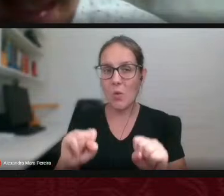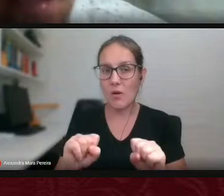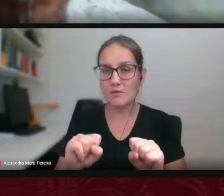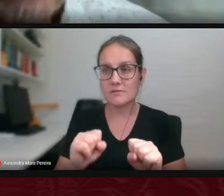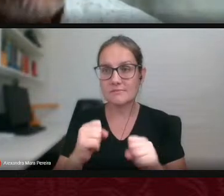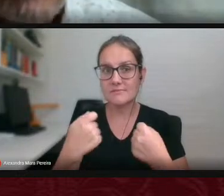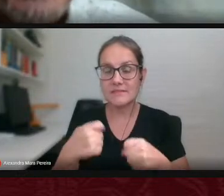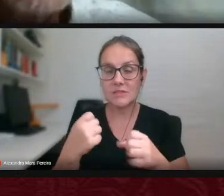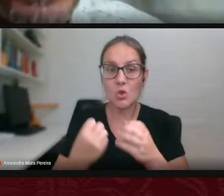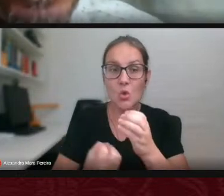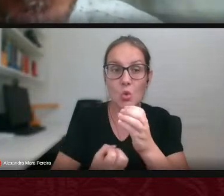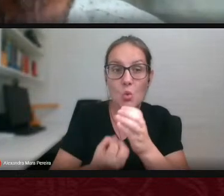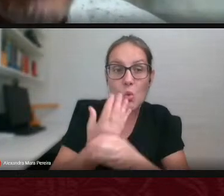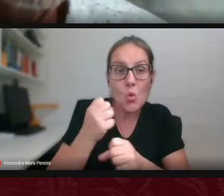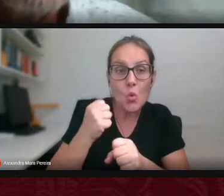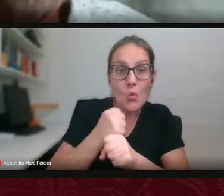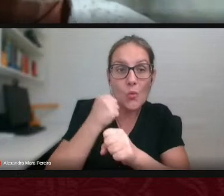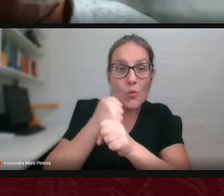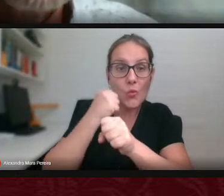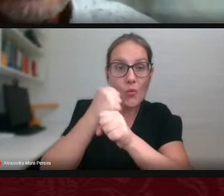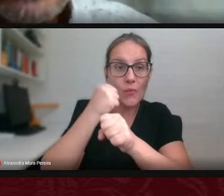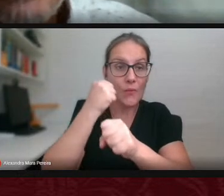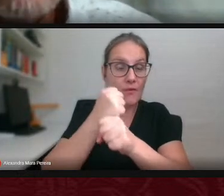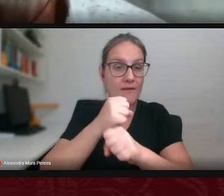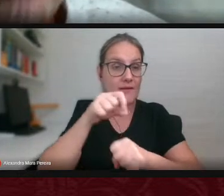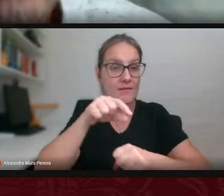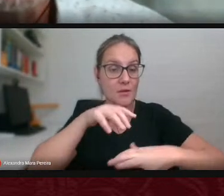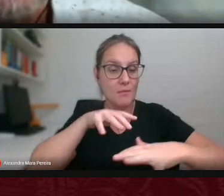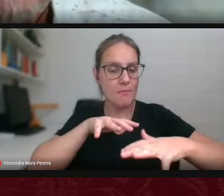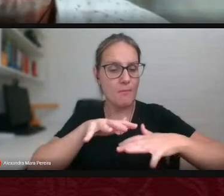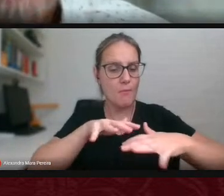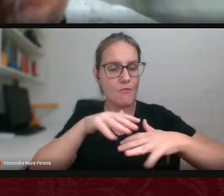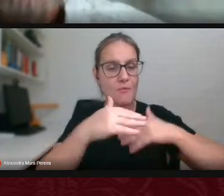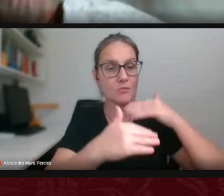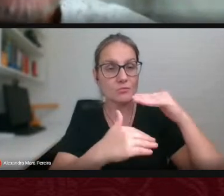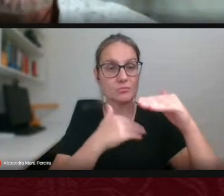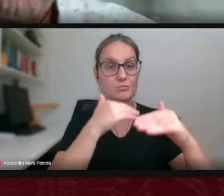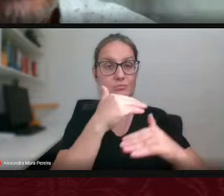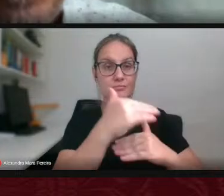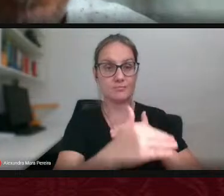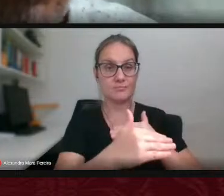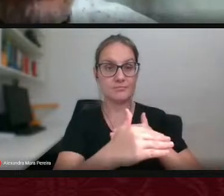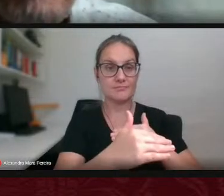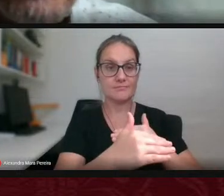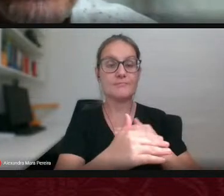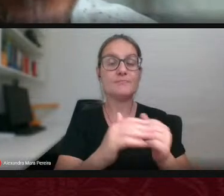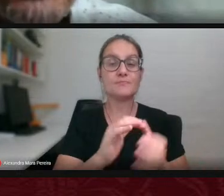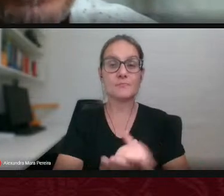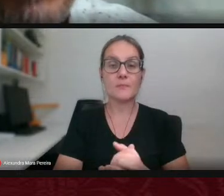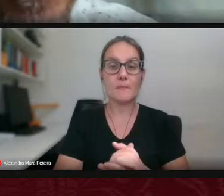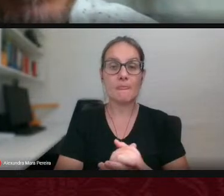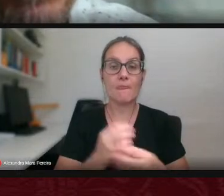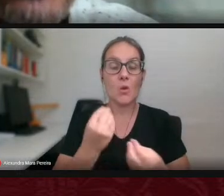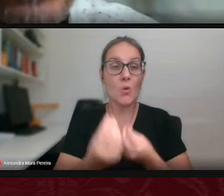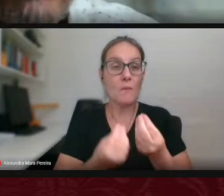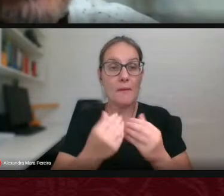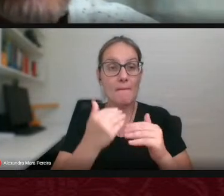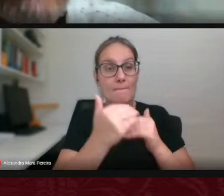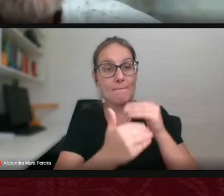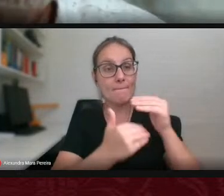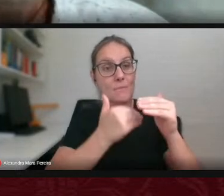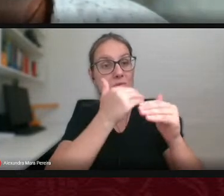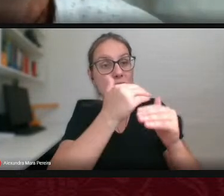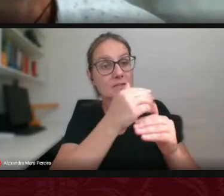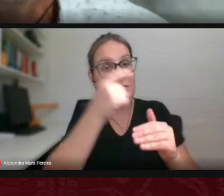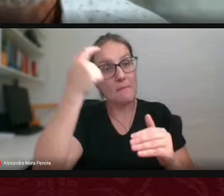é uma linguagem em movimento é uma linguagem em processo como é processo também pensar o